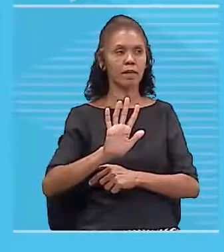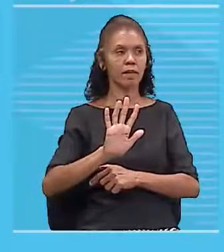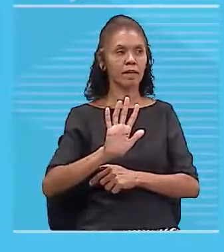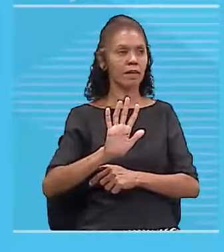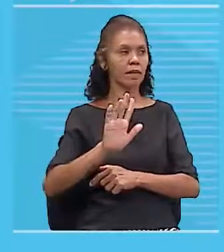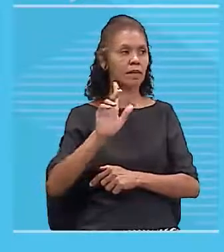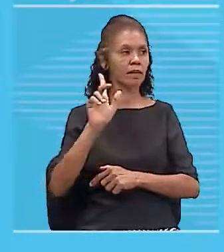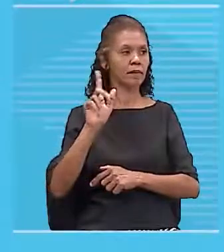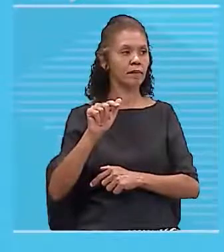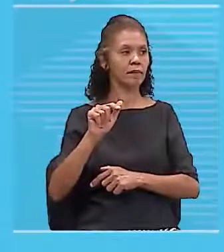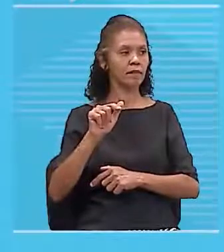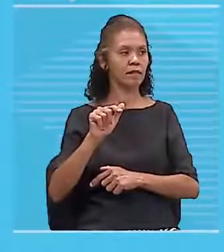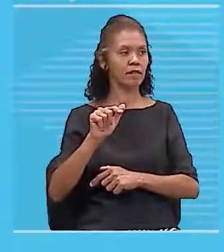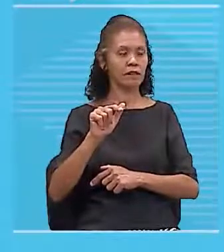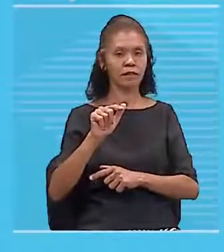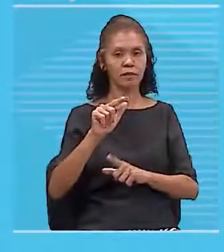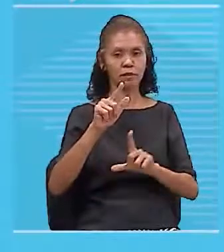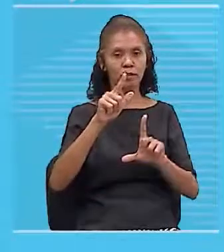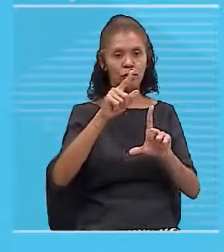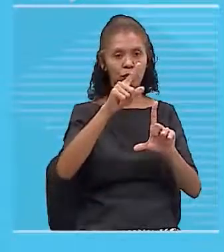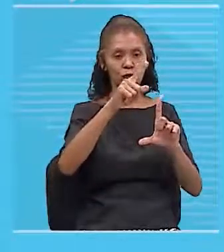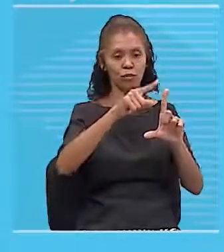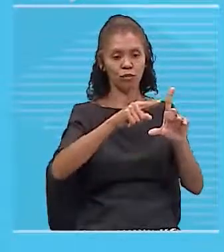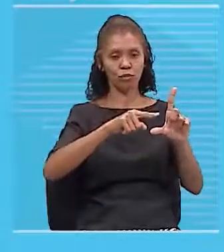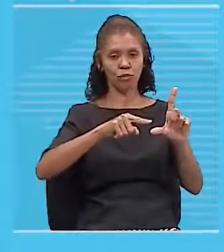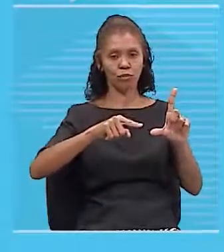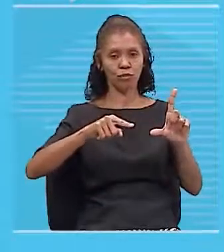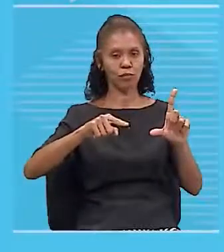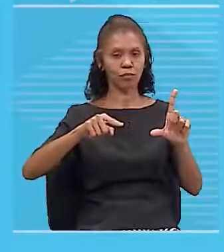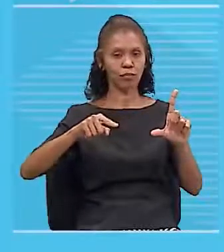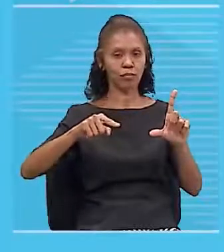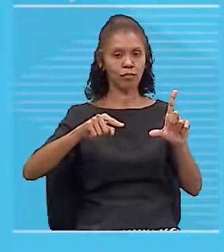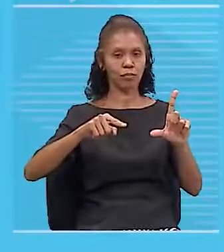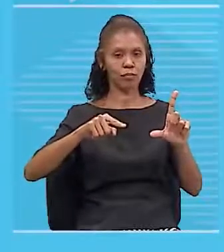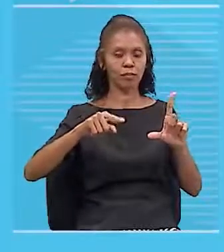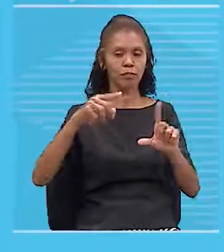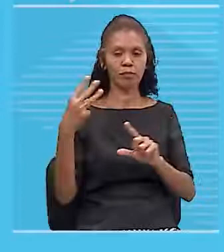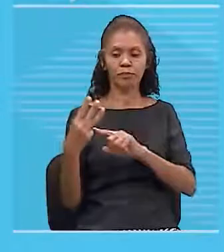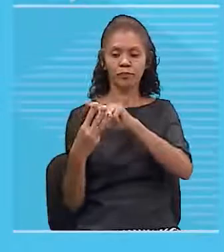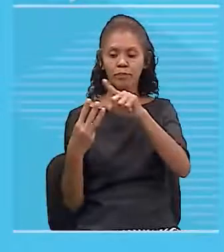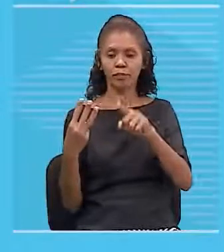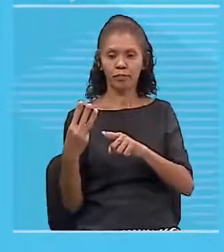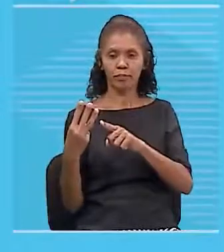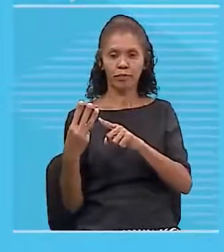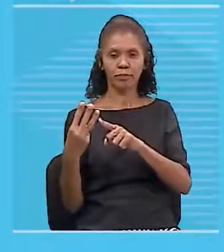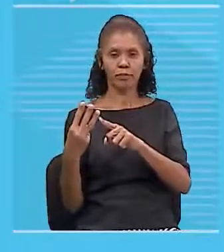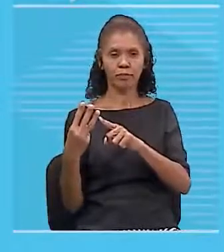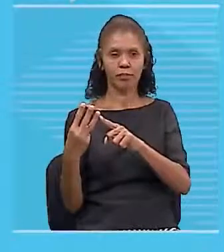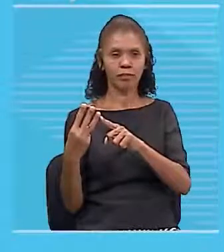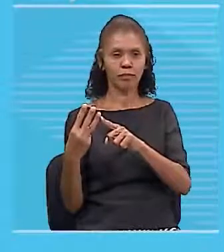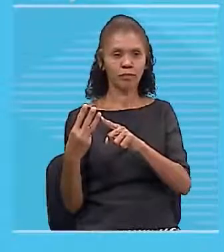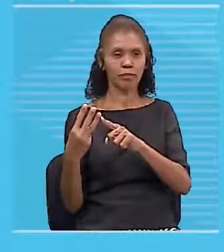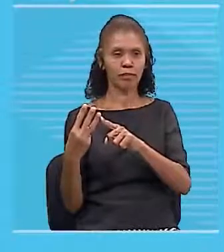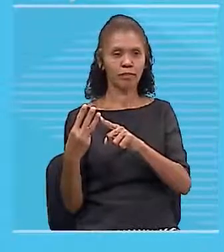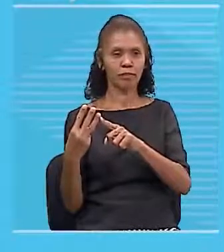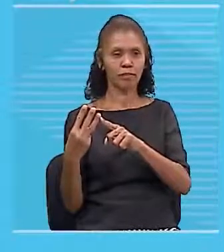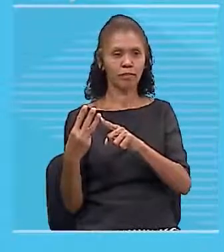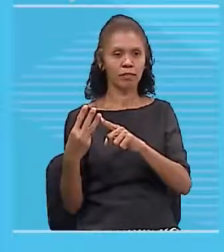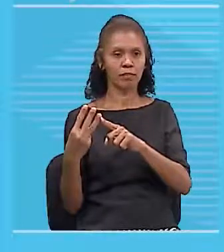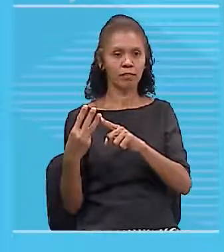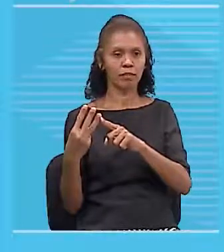assim em três dimensões, né? E aí, jovens, eu quero que você imagine